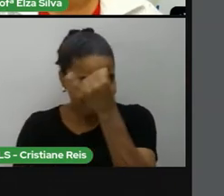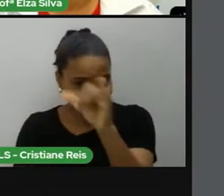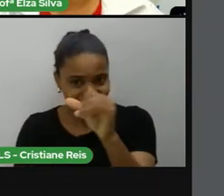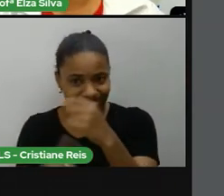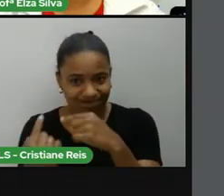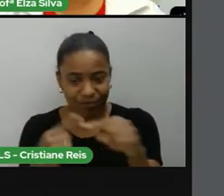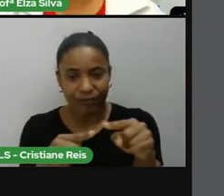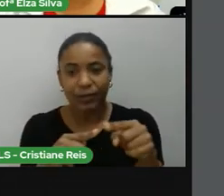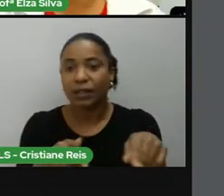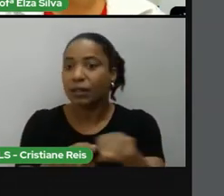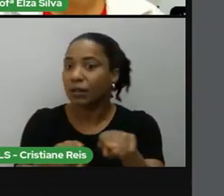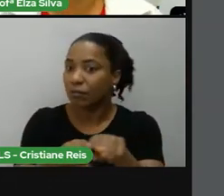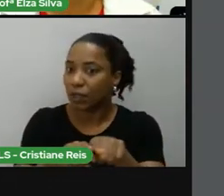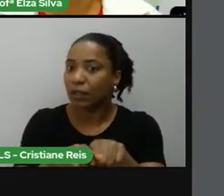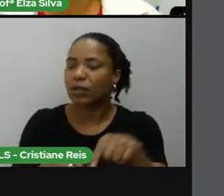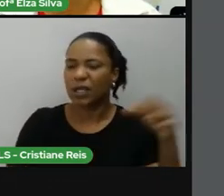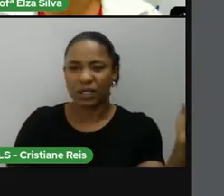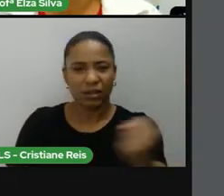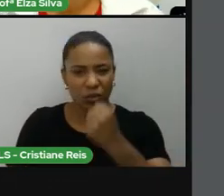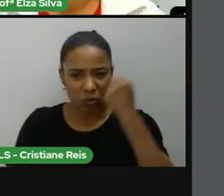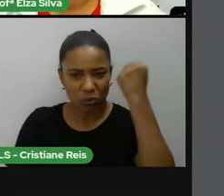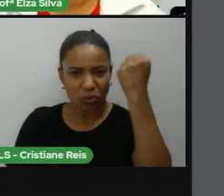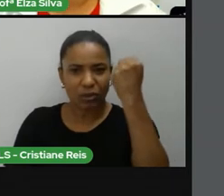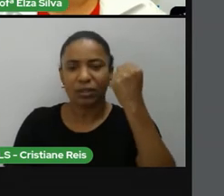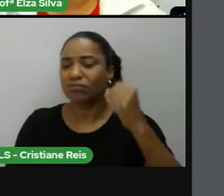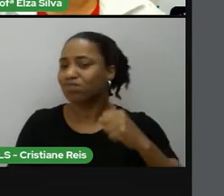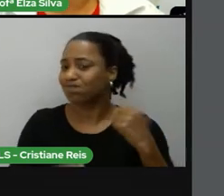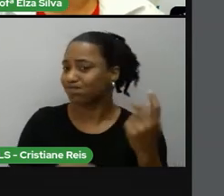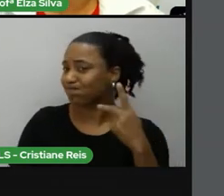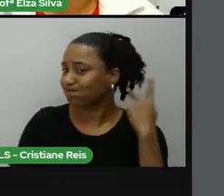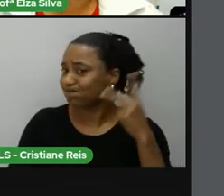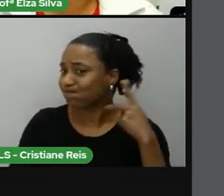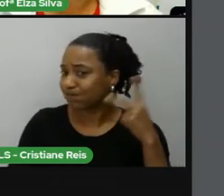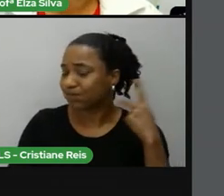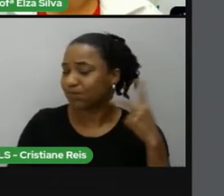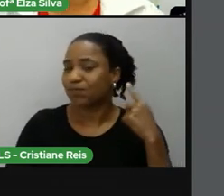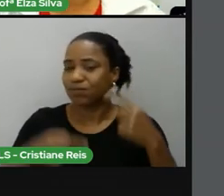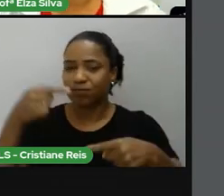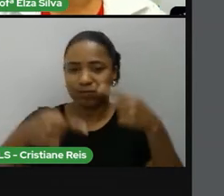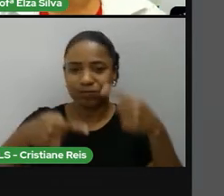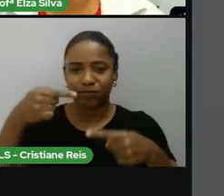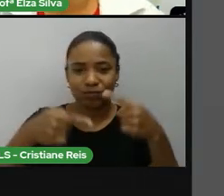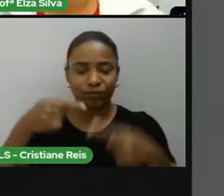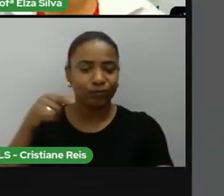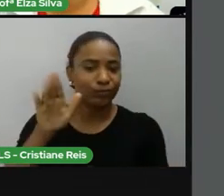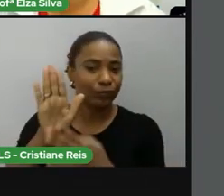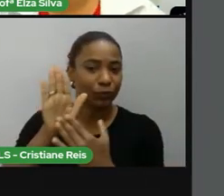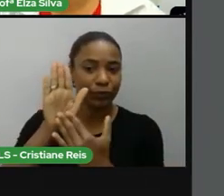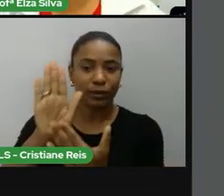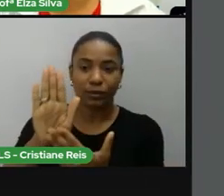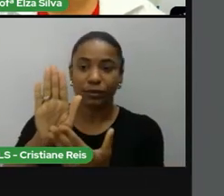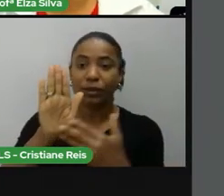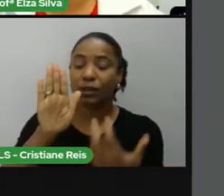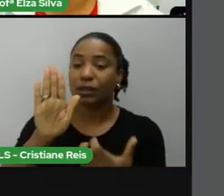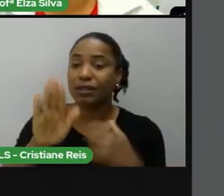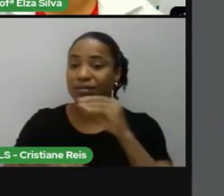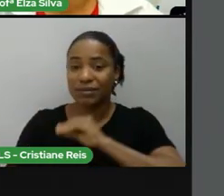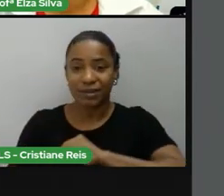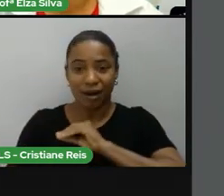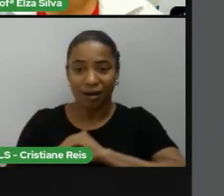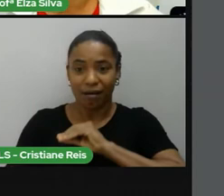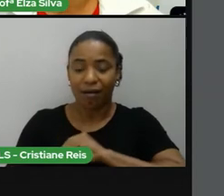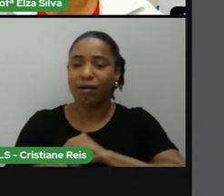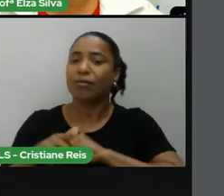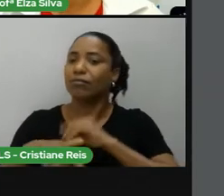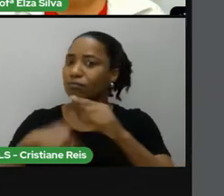e ele reivindicou salários decentes e mais emprego para a população negra.